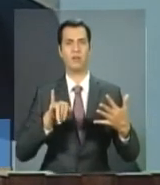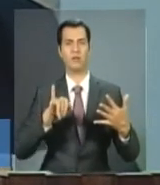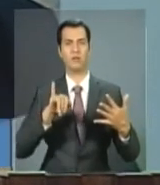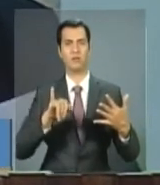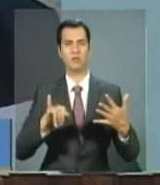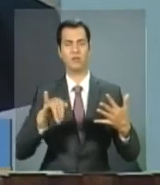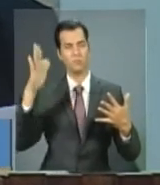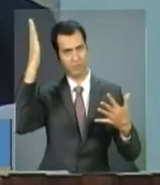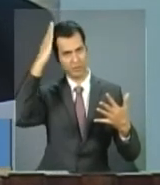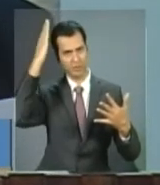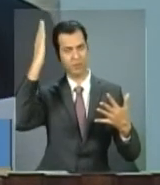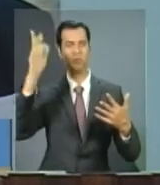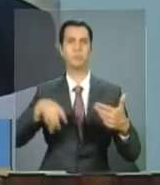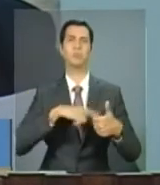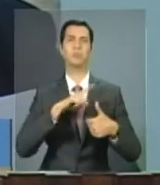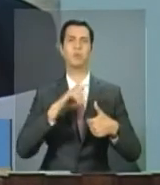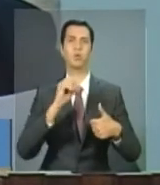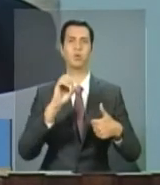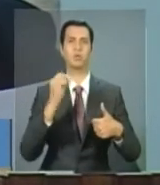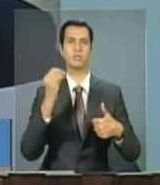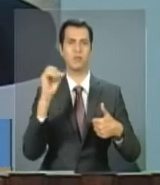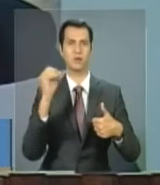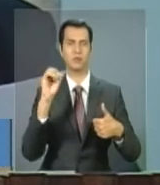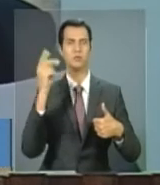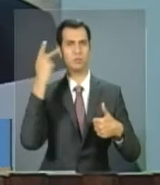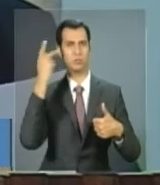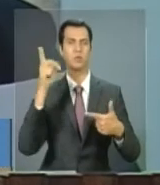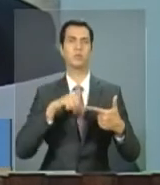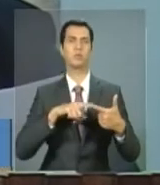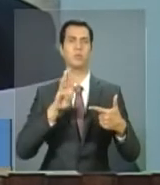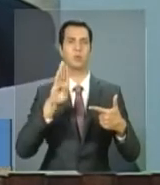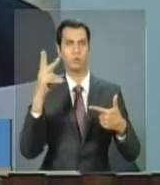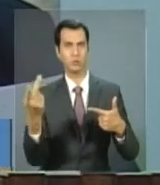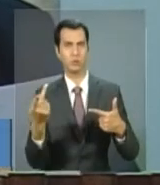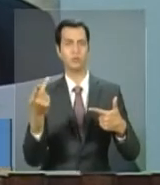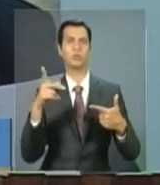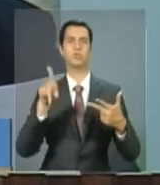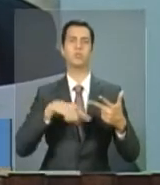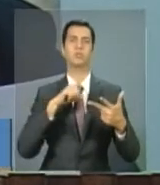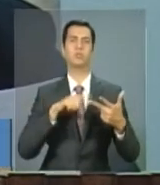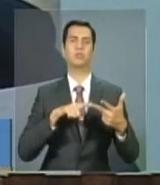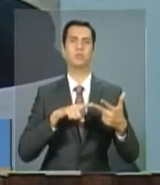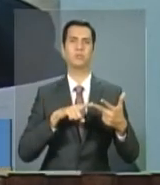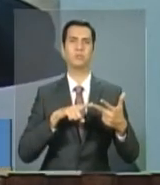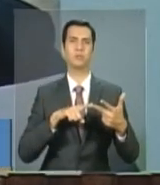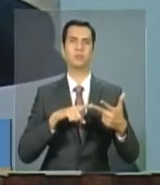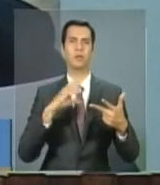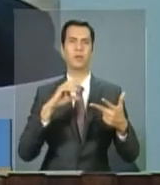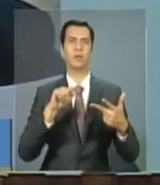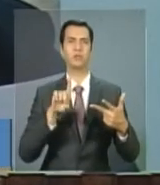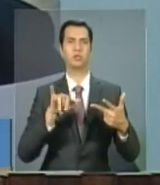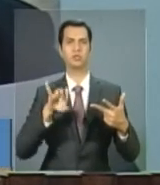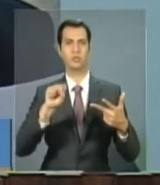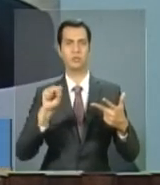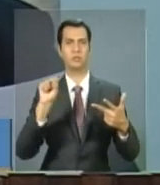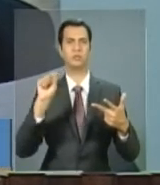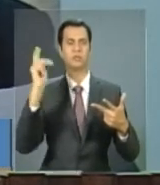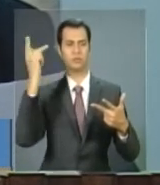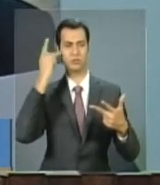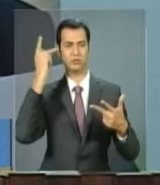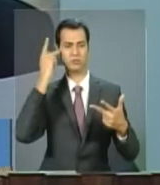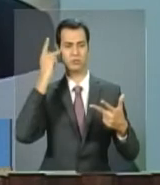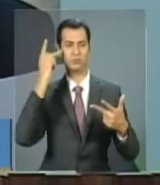do Paraná, município de Osasco, São Paulo, Belo Horizonte, Minas Gerais, Cadias, São Paulo,